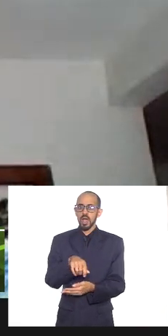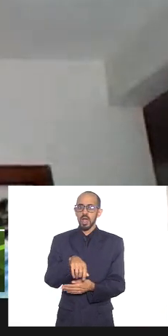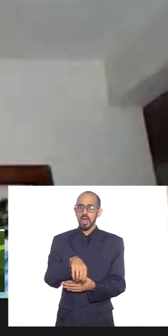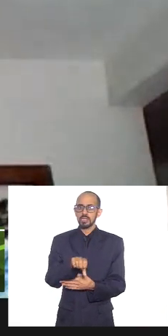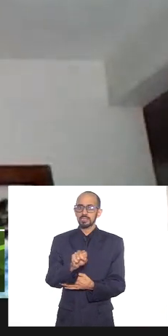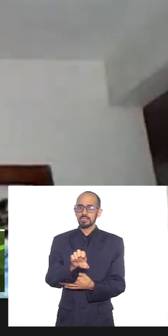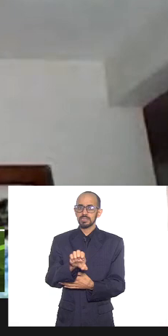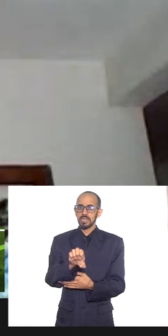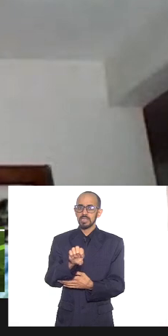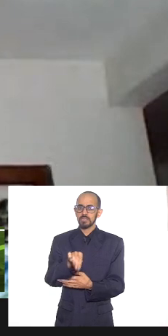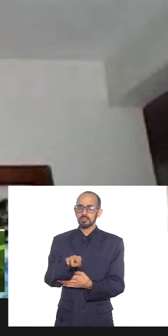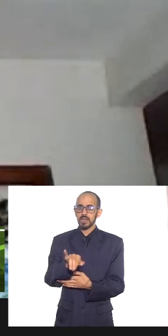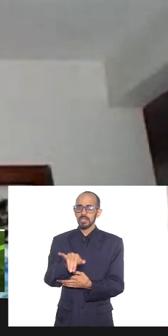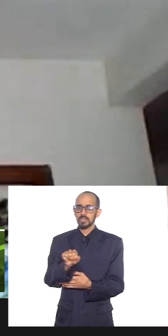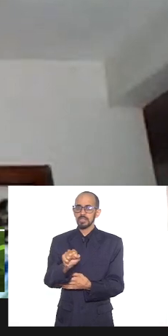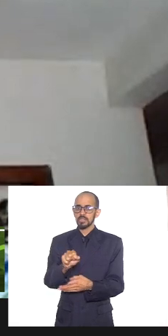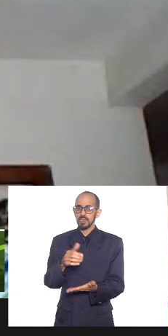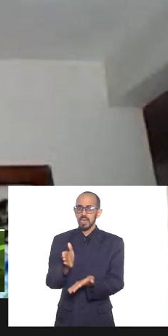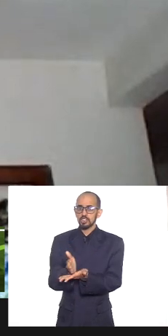contemporâneas